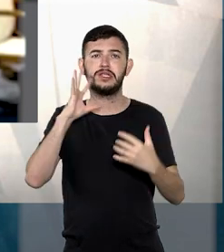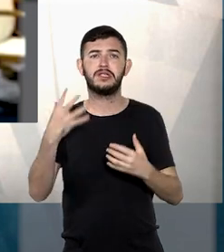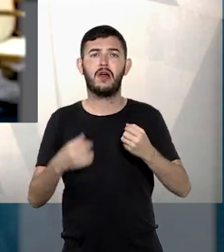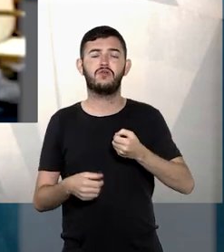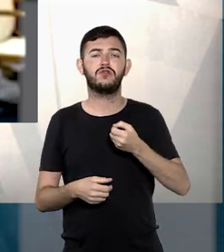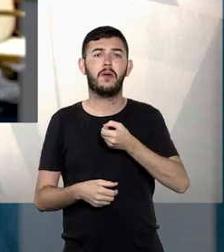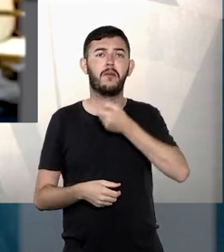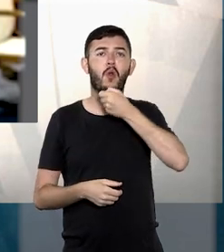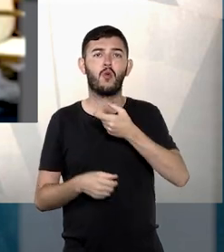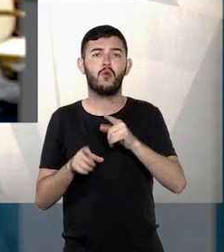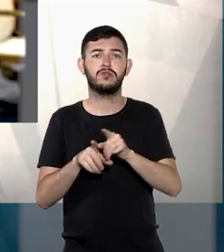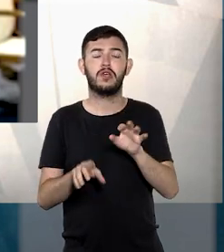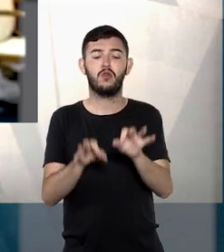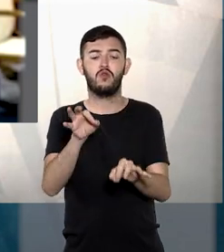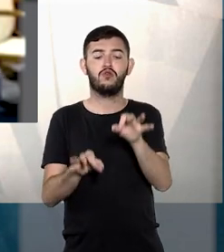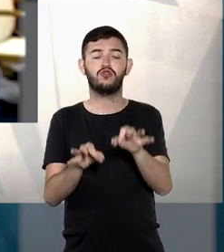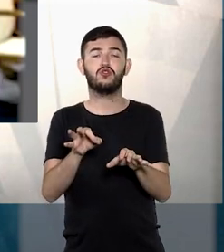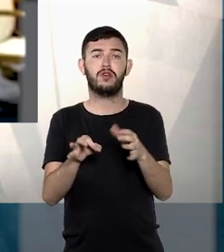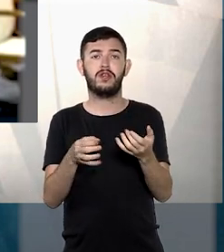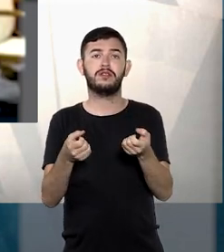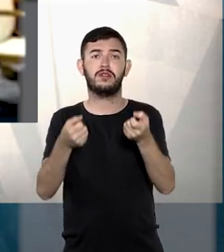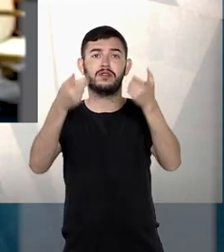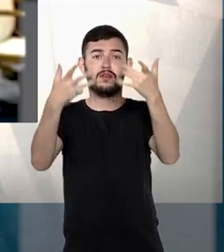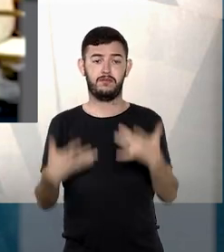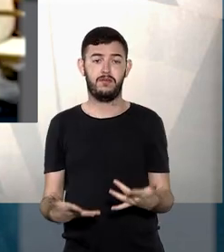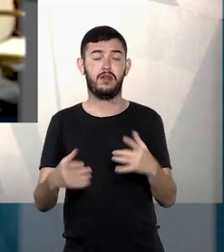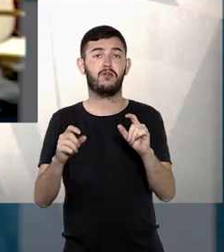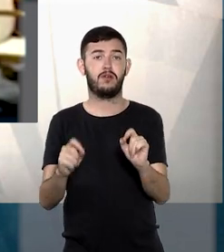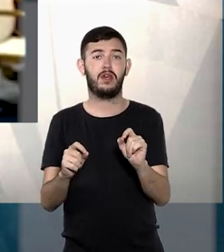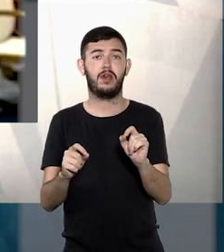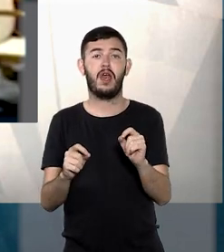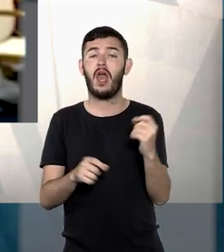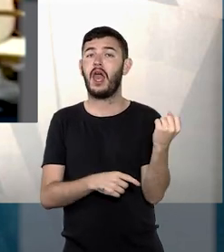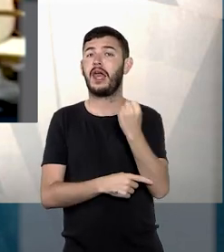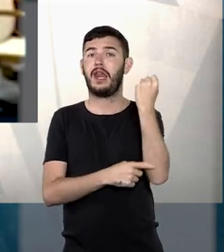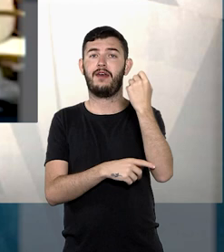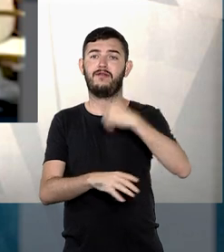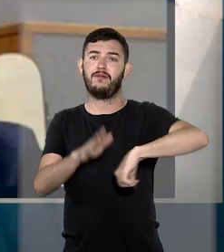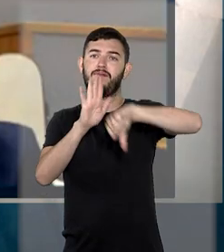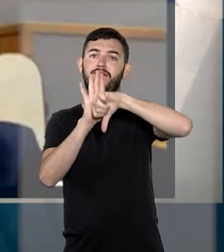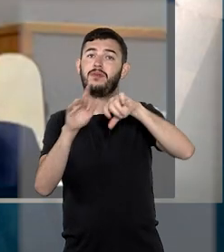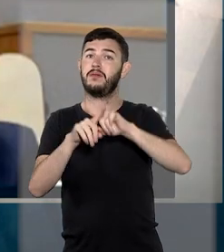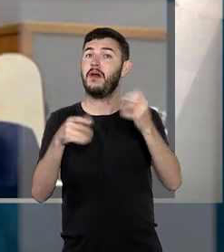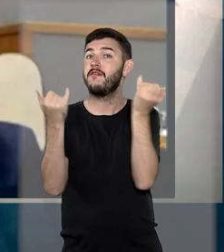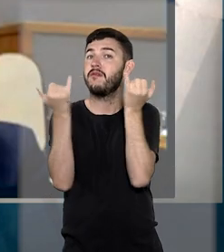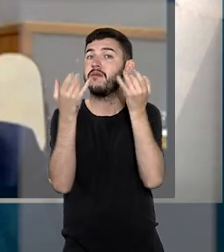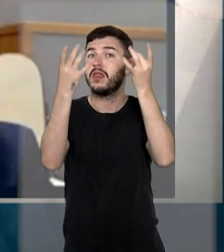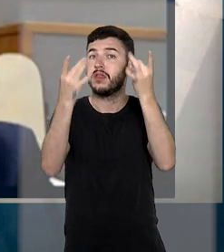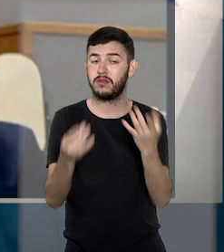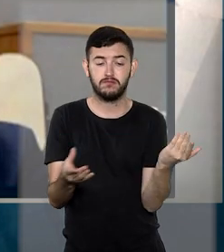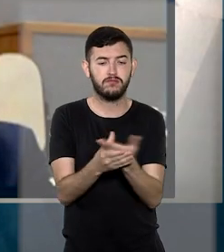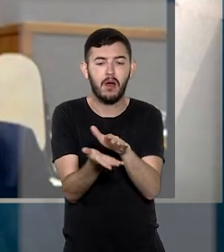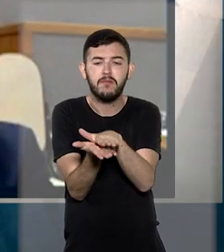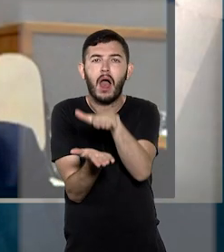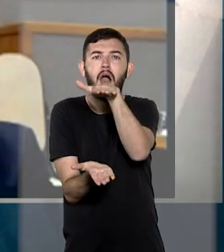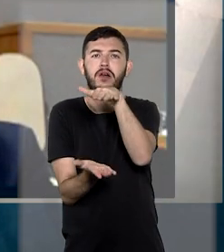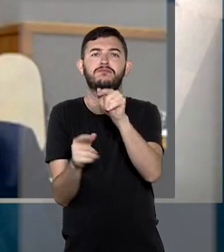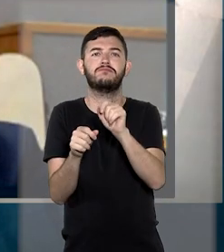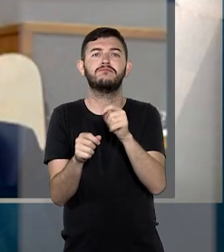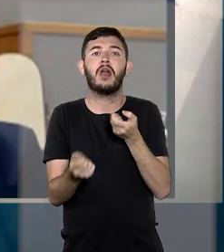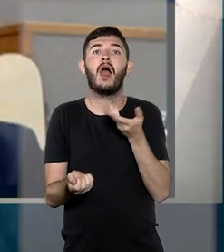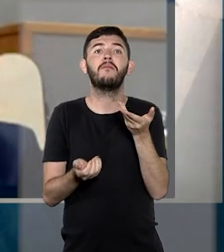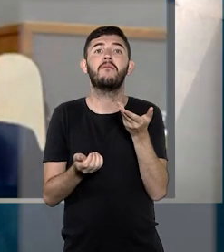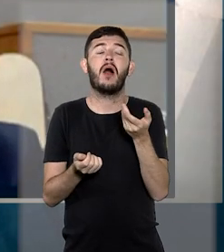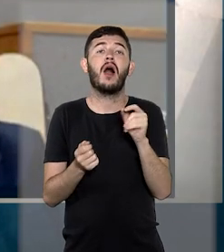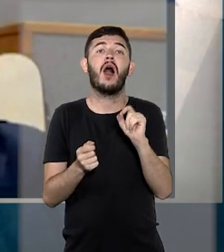decisão de pronúncia, o juiz reforçou os fundamentos quanto à gravidade concreta do delito. Conforme informações dos autos,